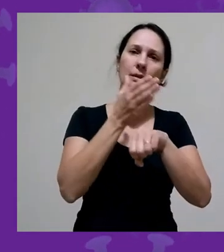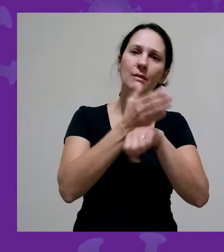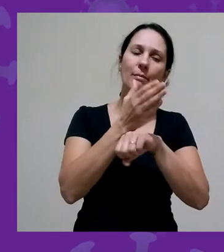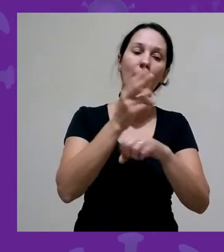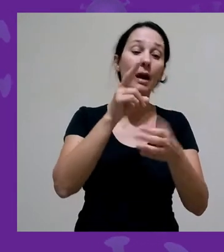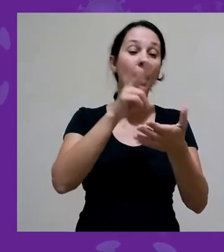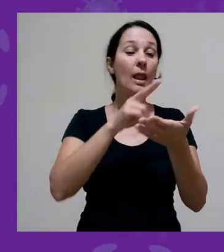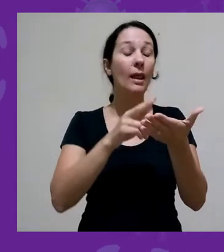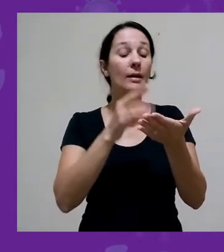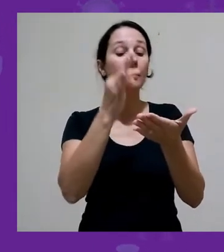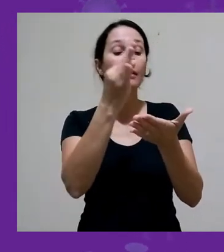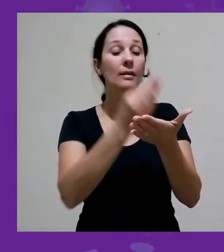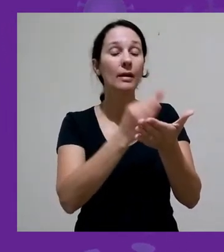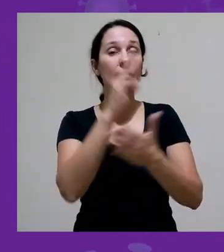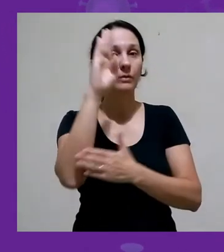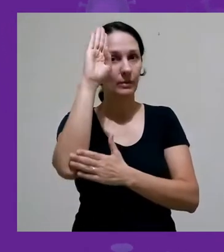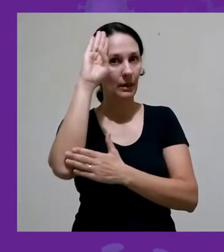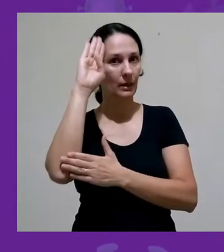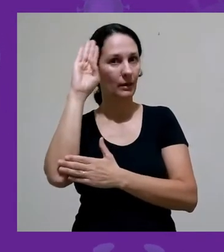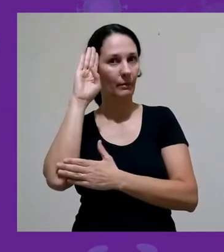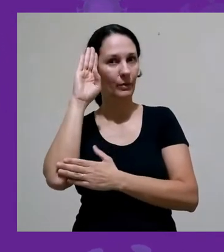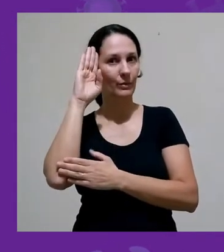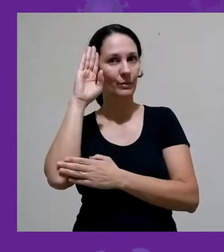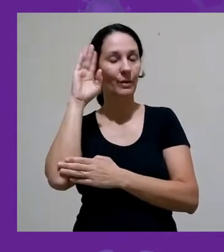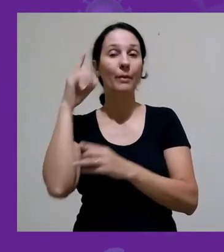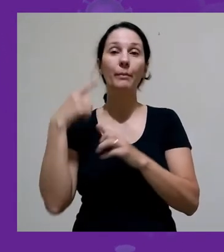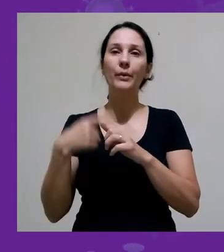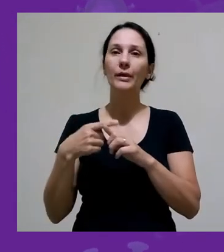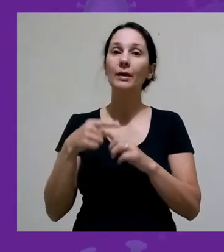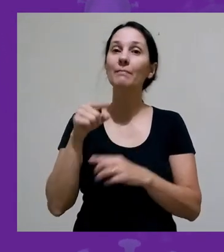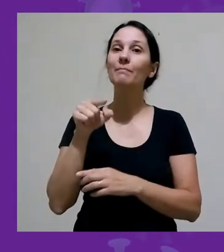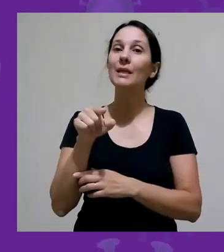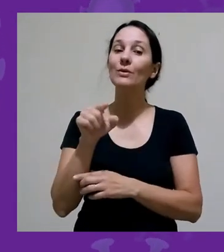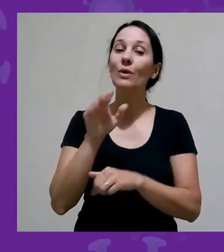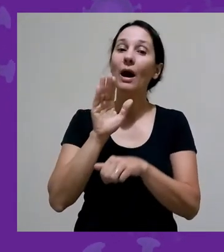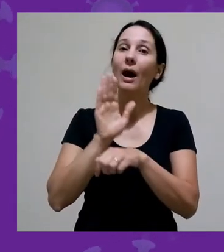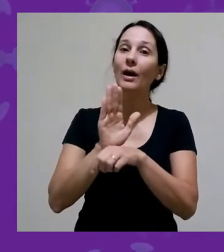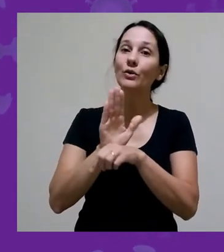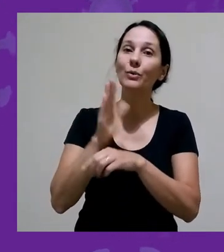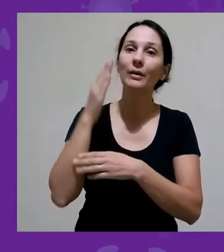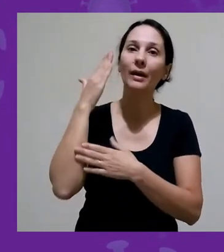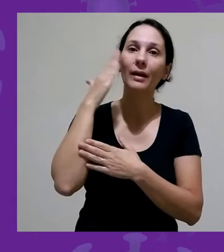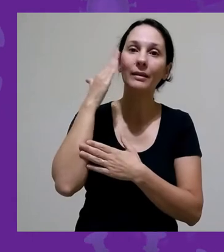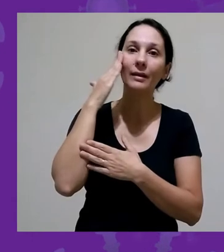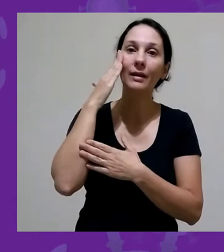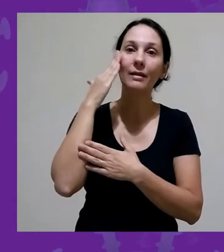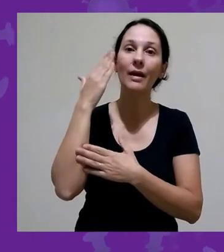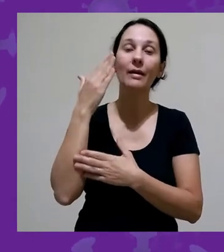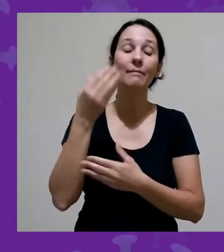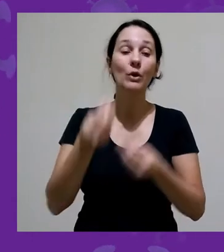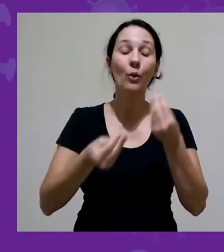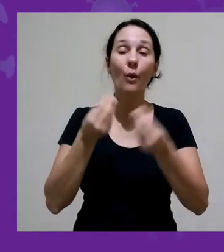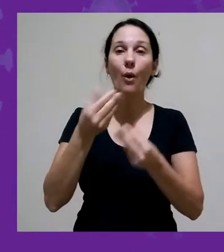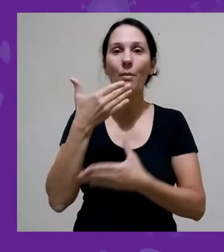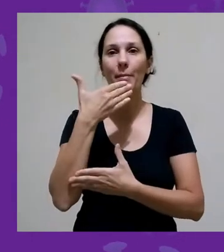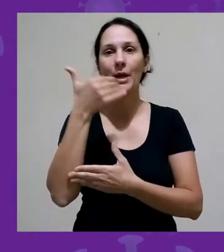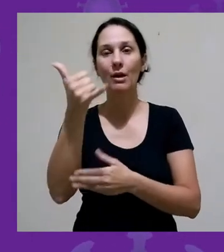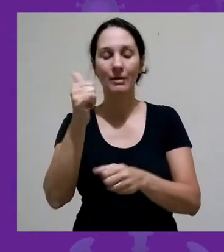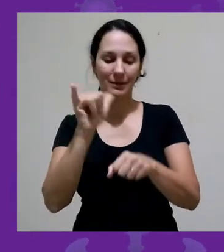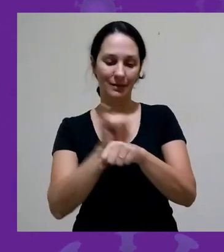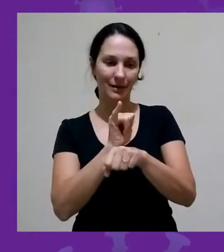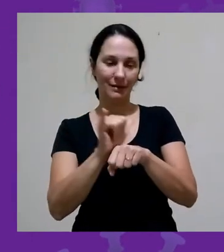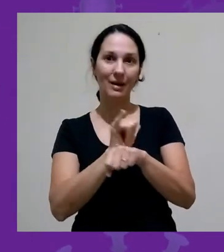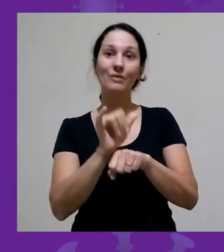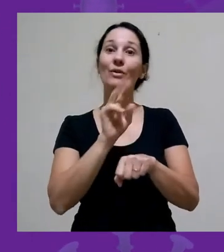atualizada e de alta qualidade técnica e científica para que possam prestar o cuidado adequado e